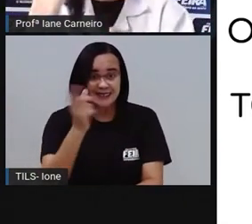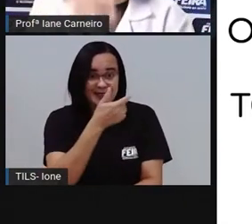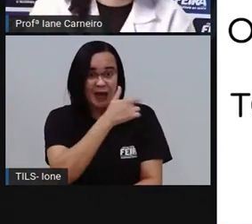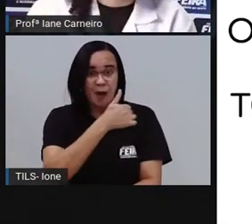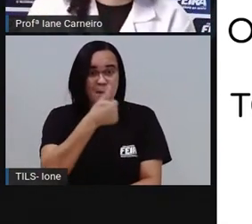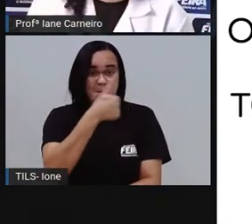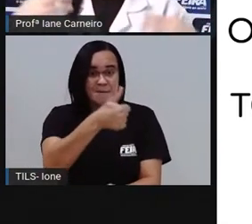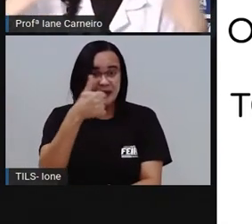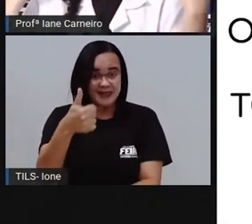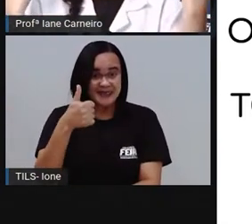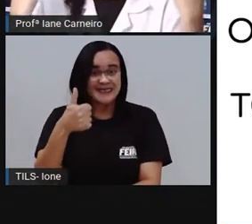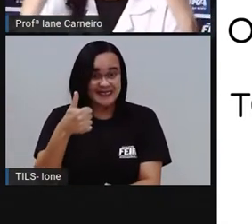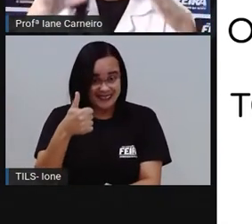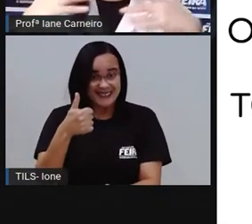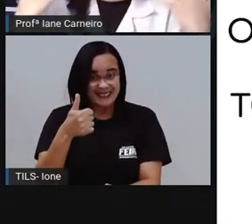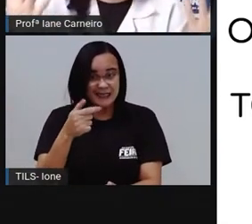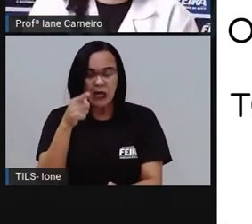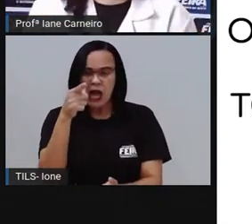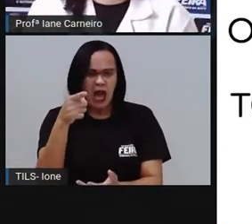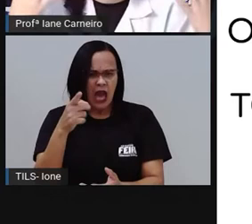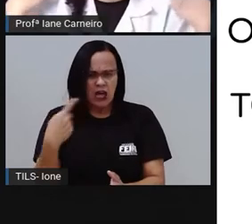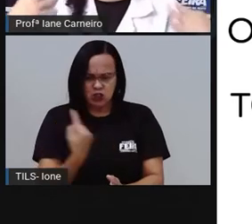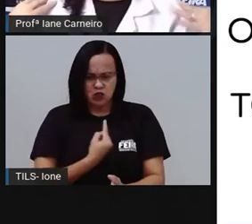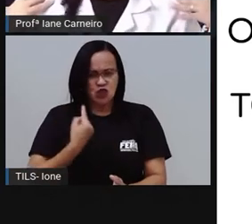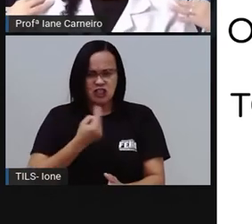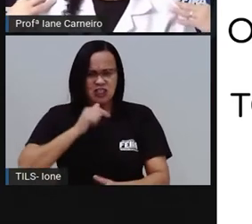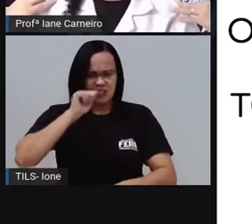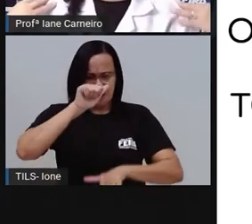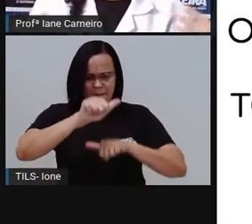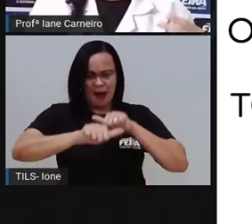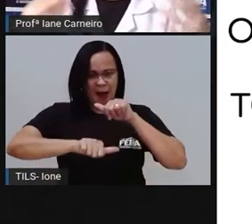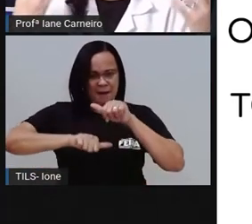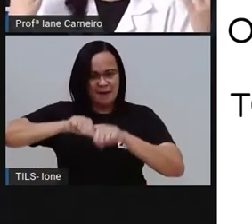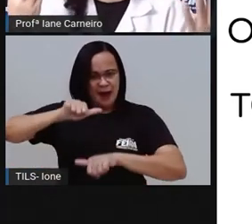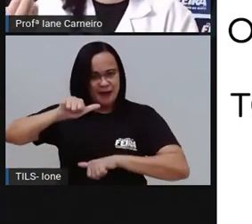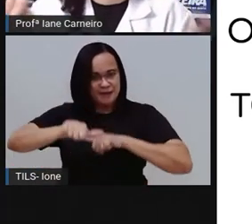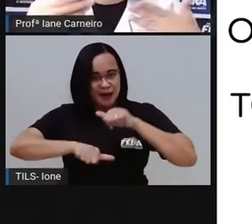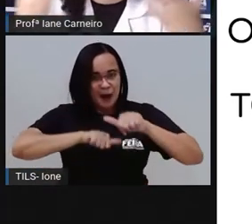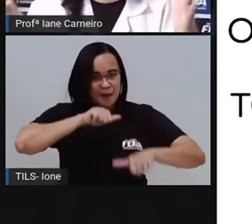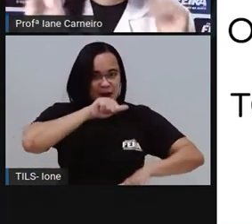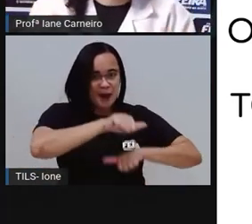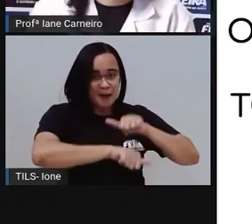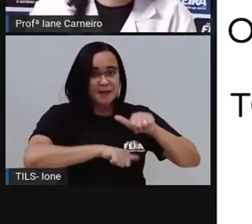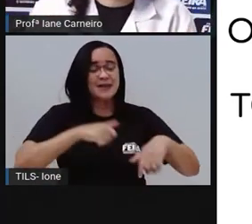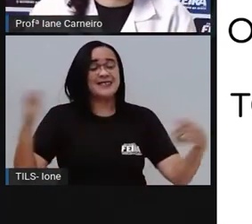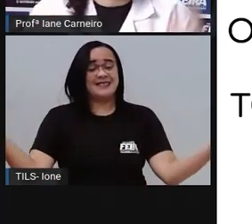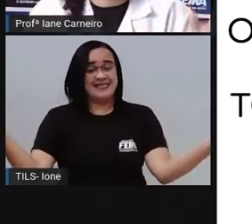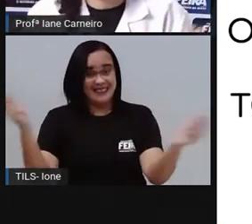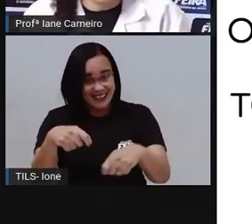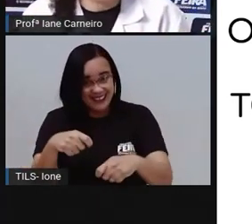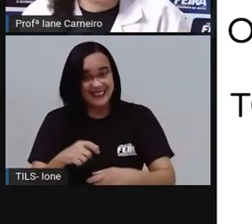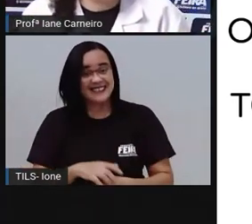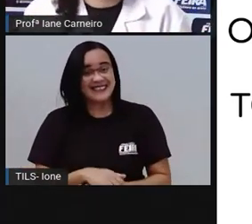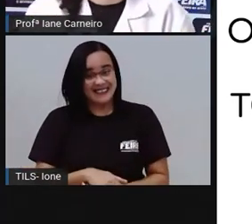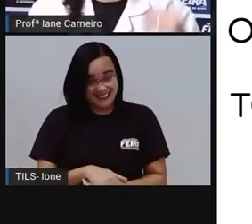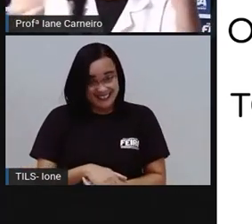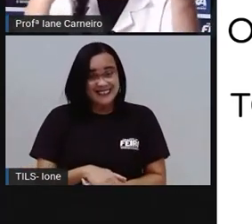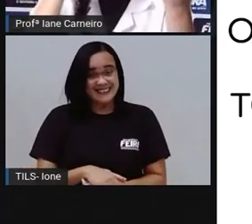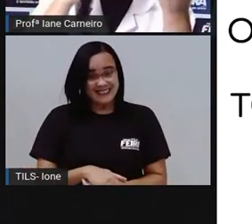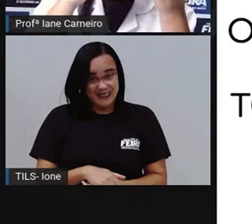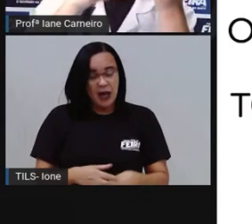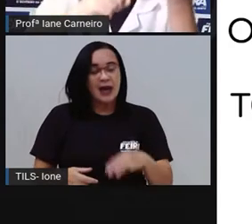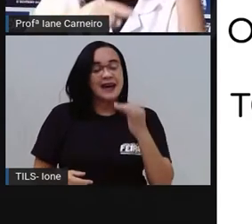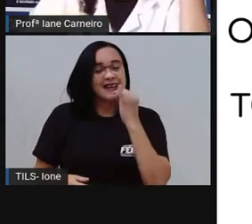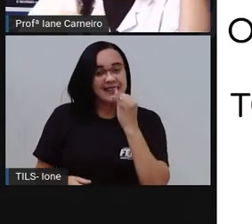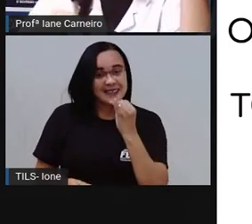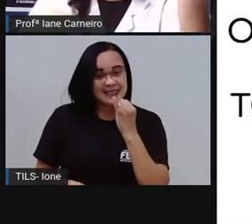reciclando, né, ela vai se mantendo diferente da gente, né, então a gente compra um suco de maçã, né, na embalagem, primeiro